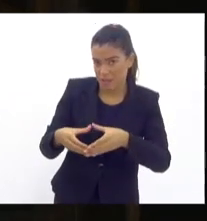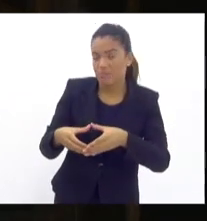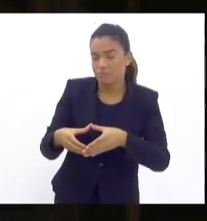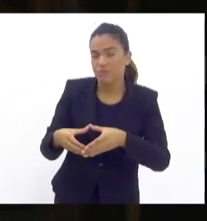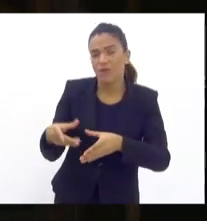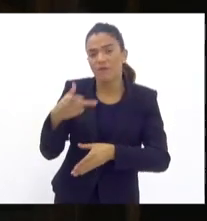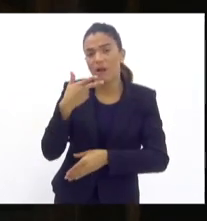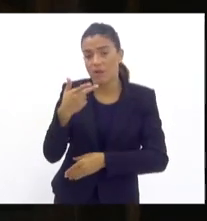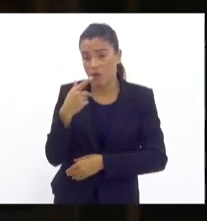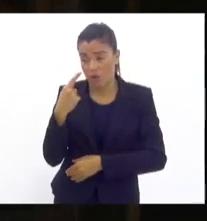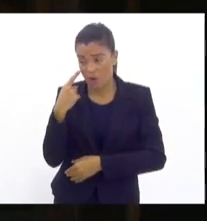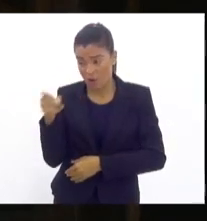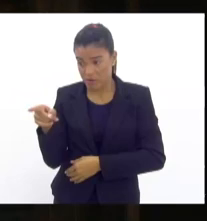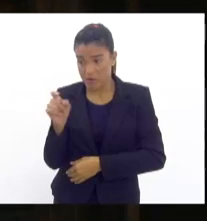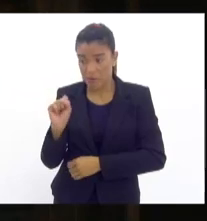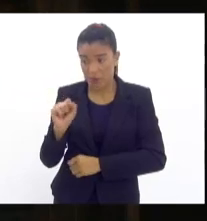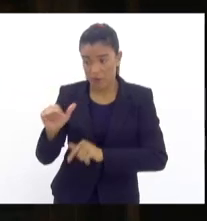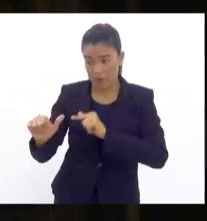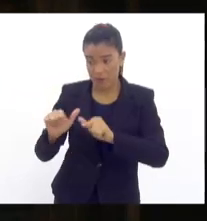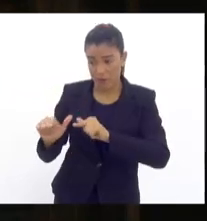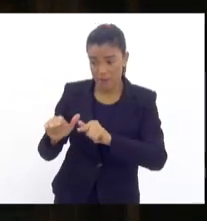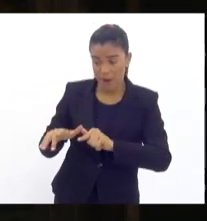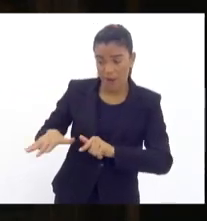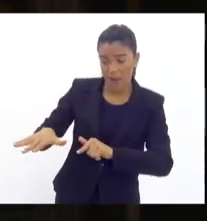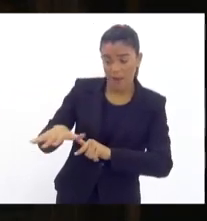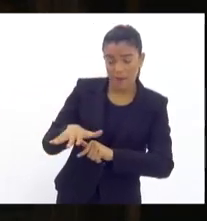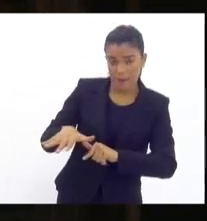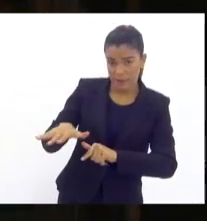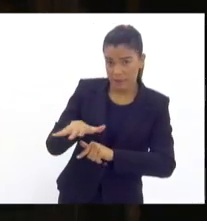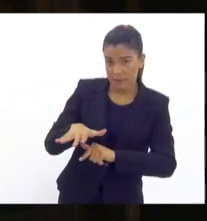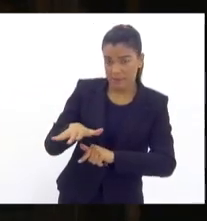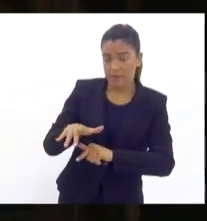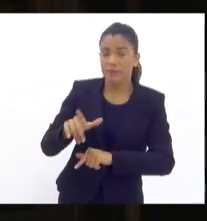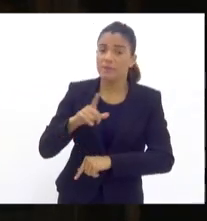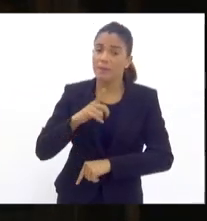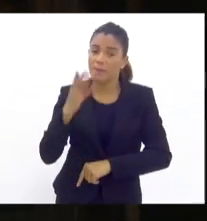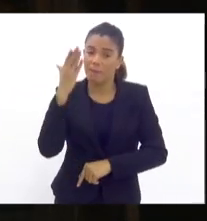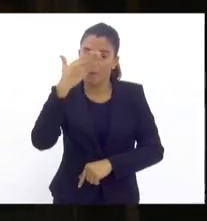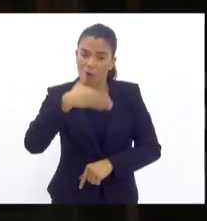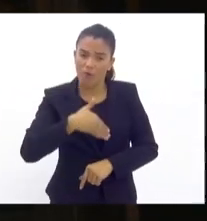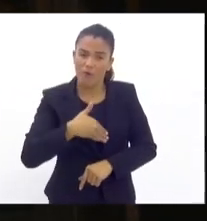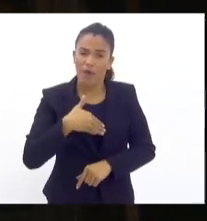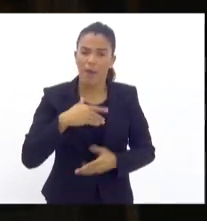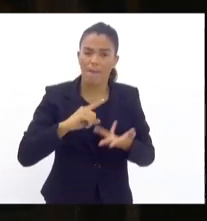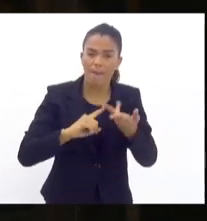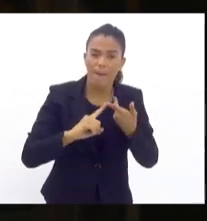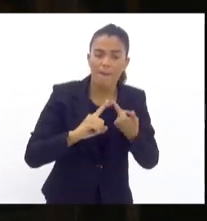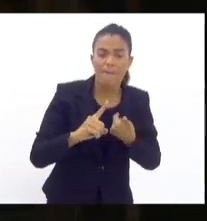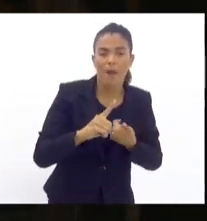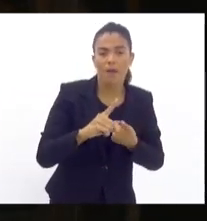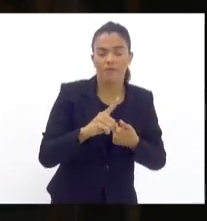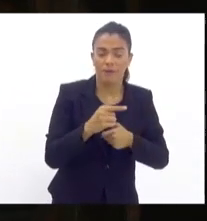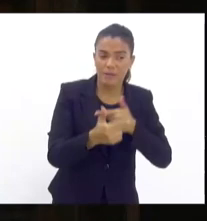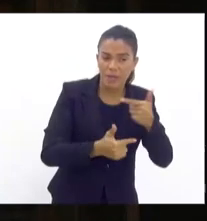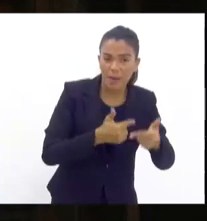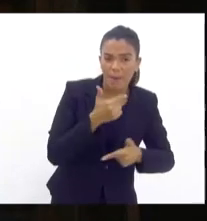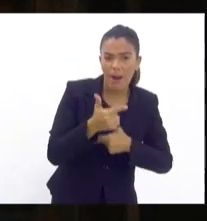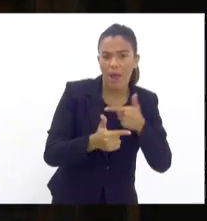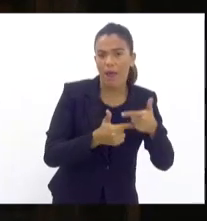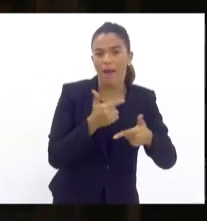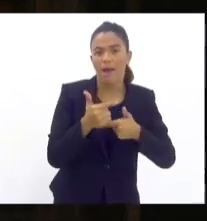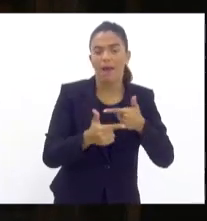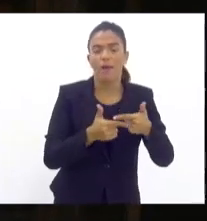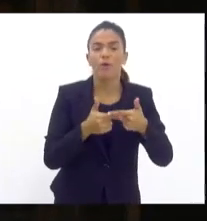você está falando o seguinte, você vai ter que operar aqui numa região conflagrada, então você tem que comprovar a excepcionalidade, você vai ter que operar com toda